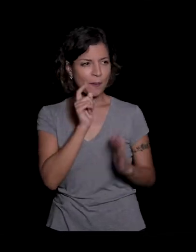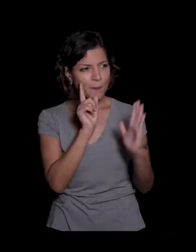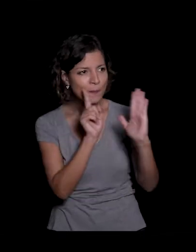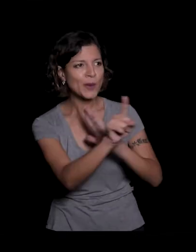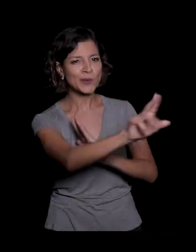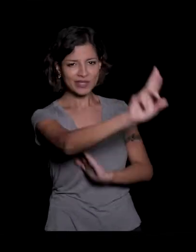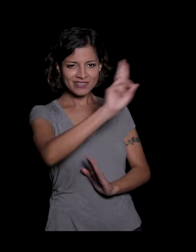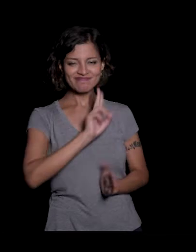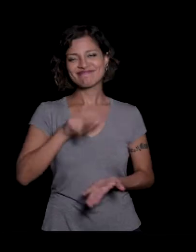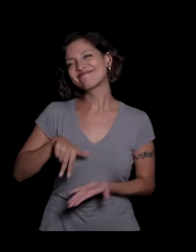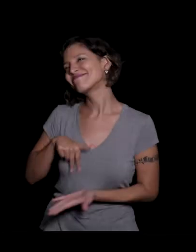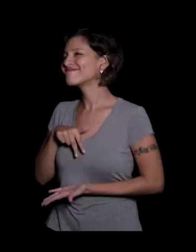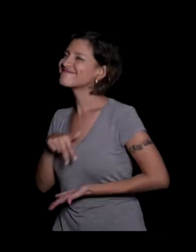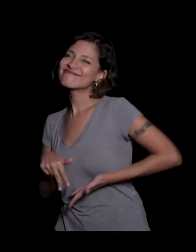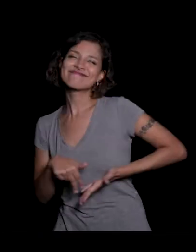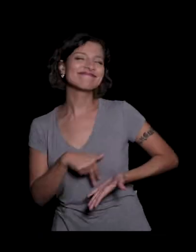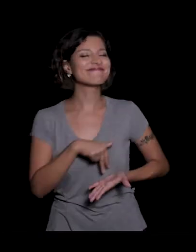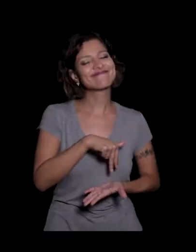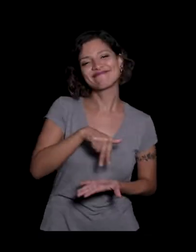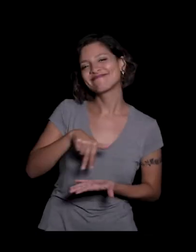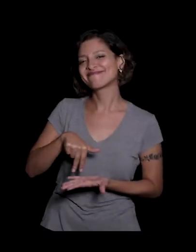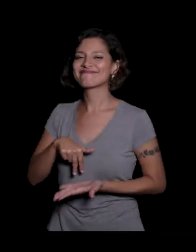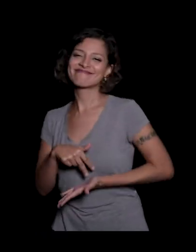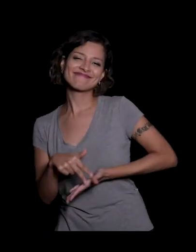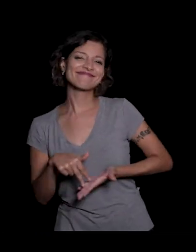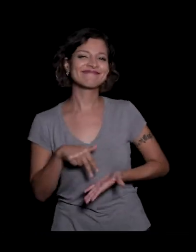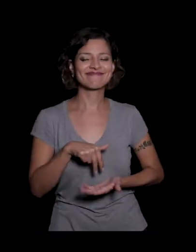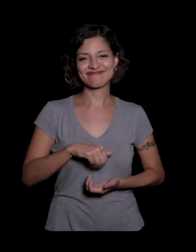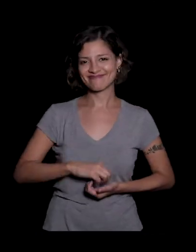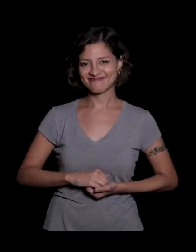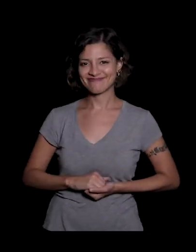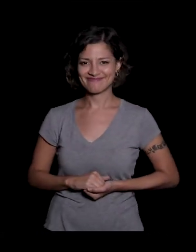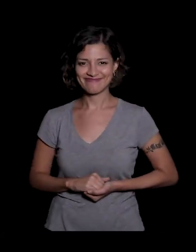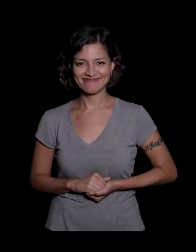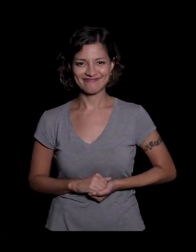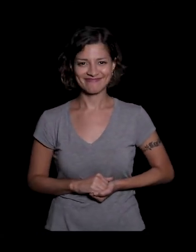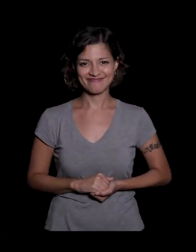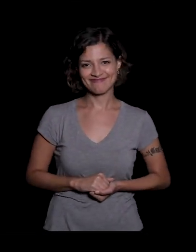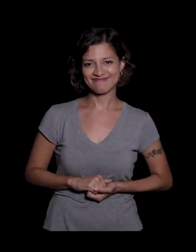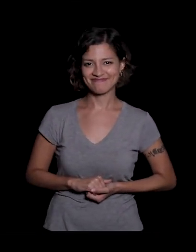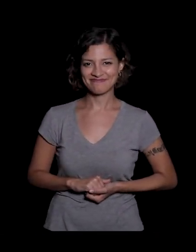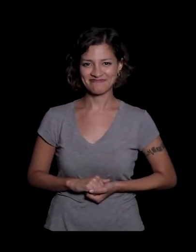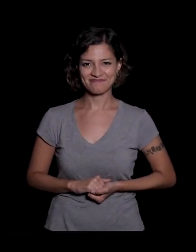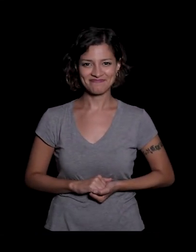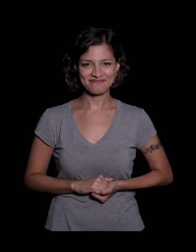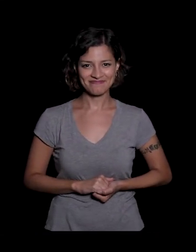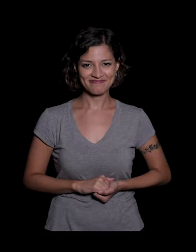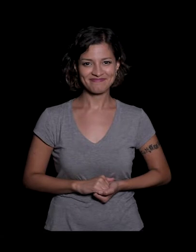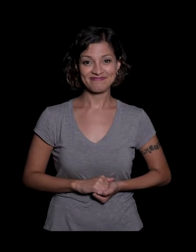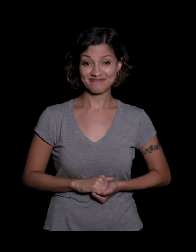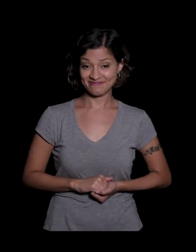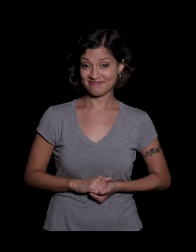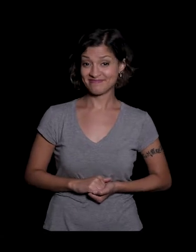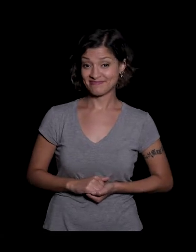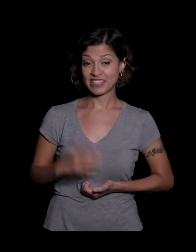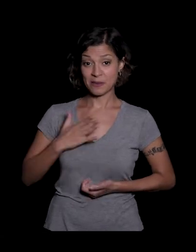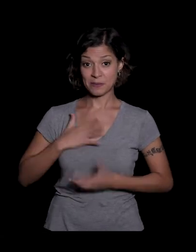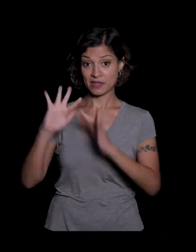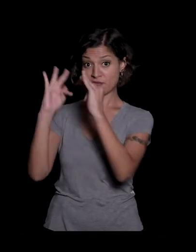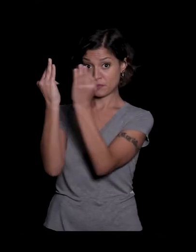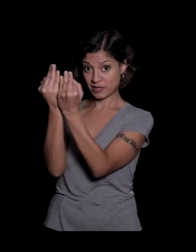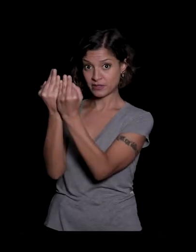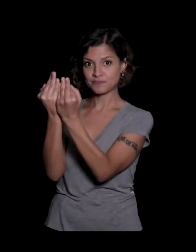respostas tudo era dançado a família é do